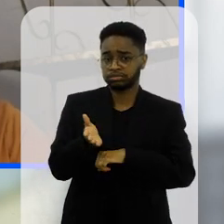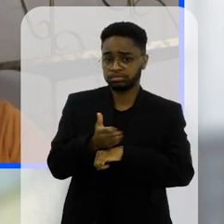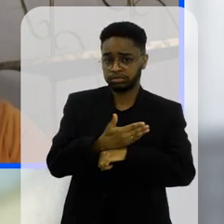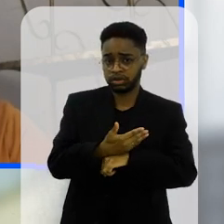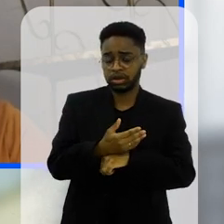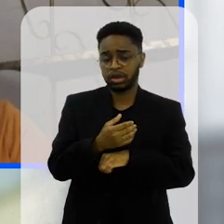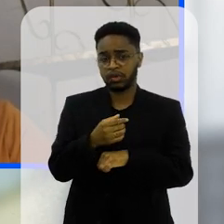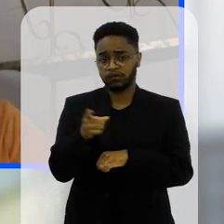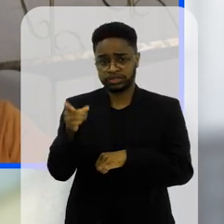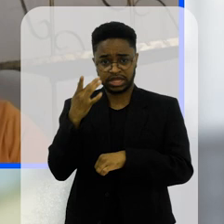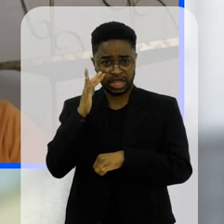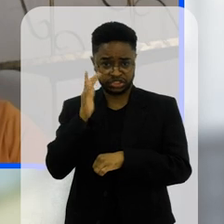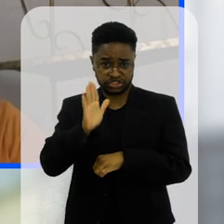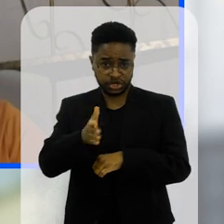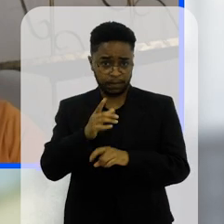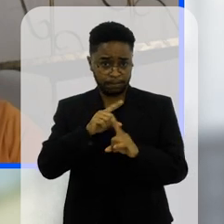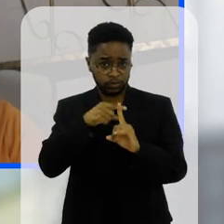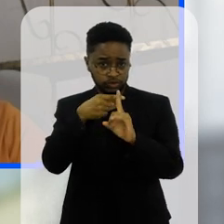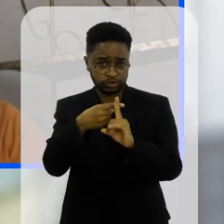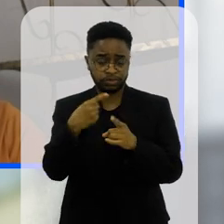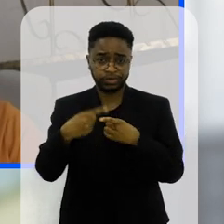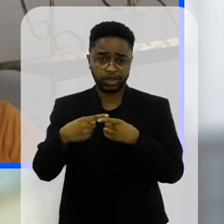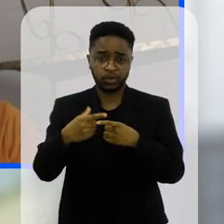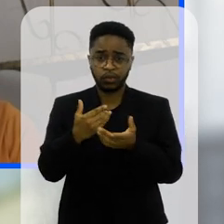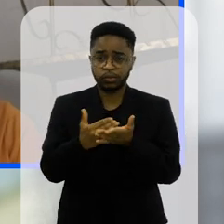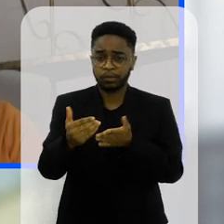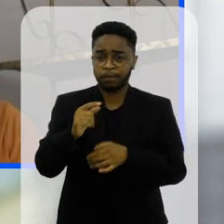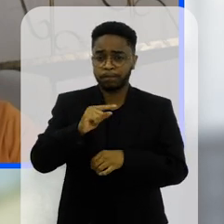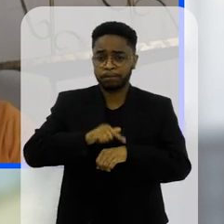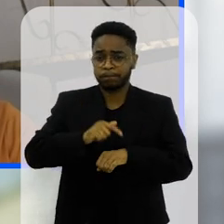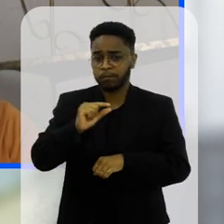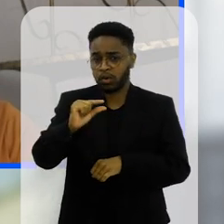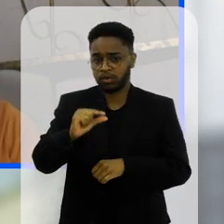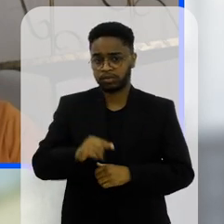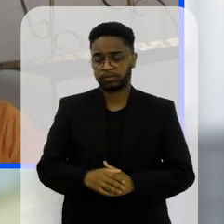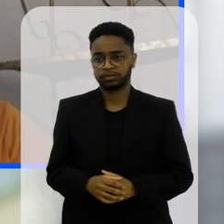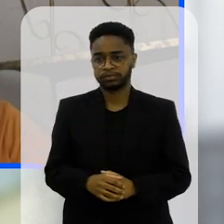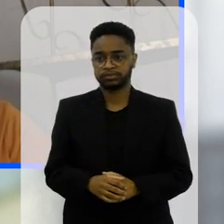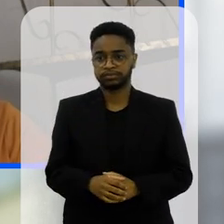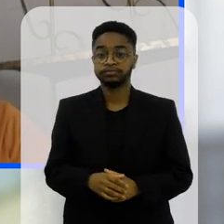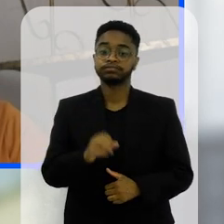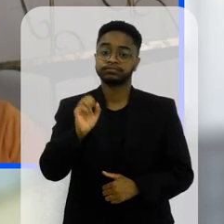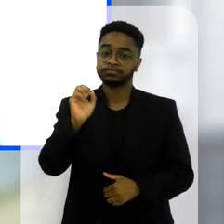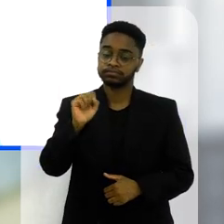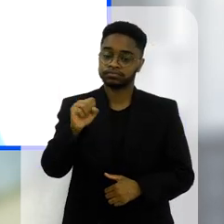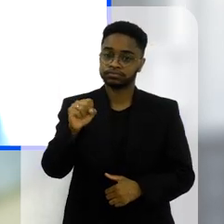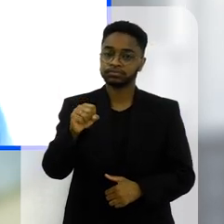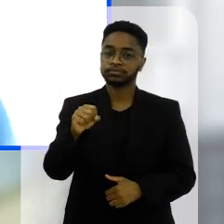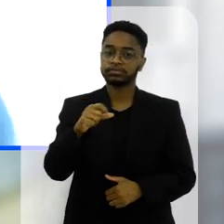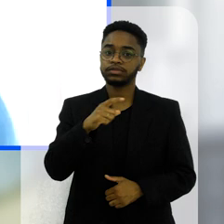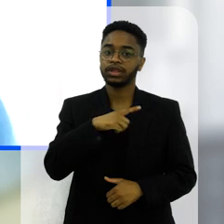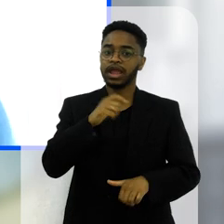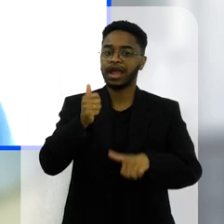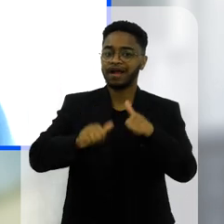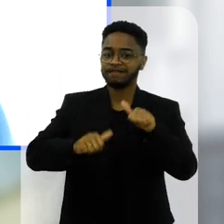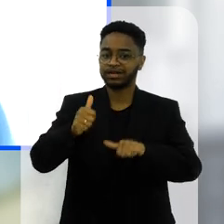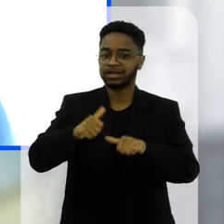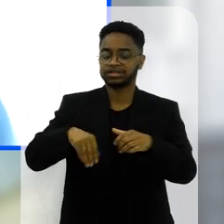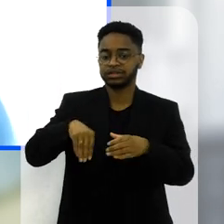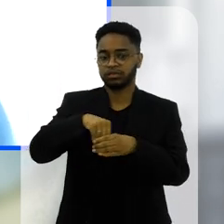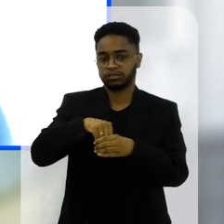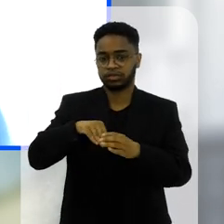preliminar você acha que já já está sendo positivo apesar do pouco tempo de implementação isso a gente já faz a gente tem